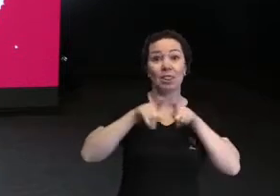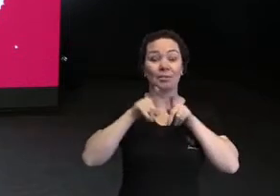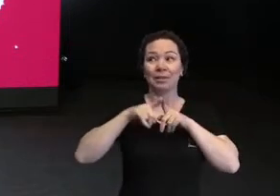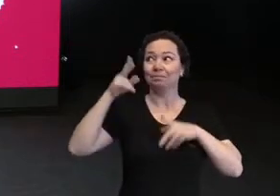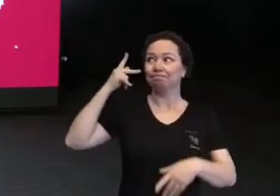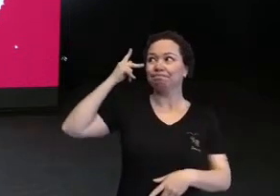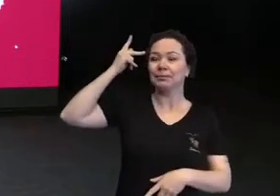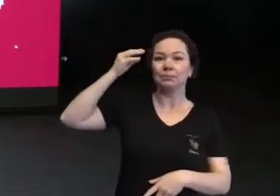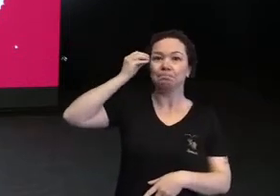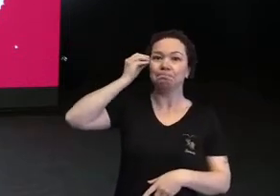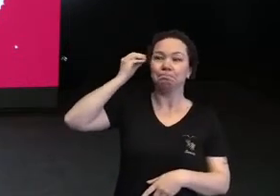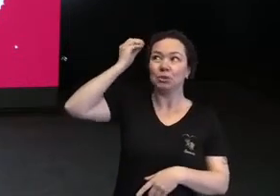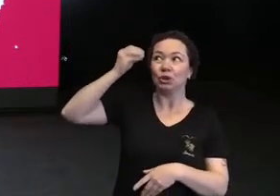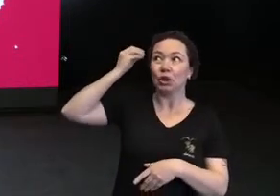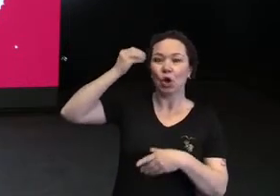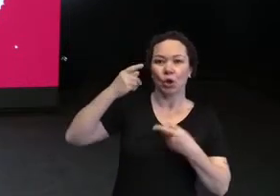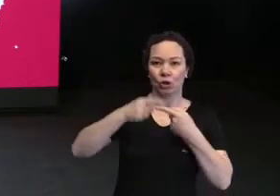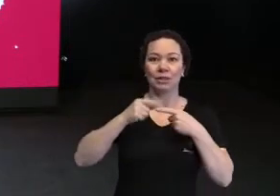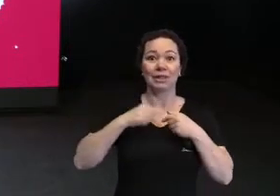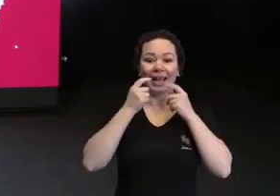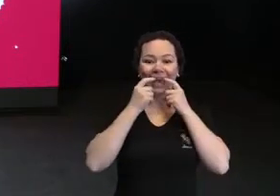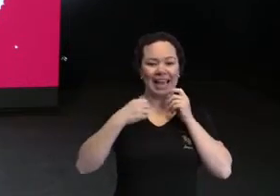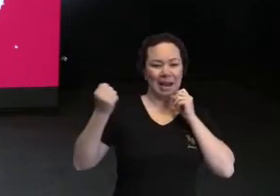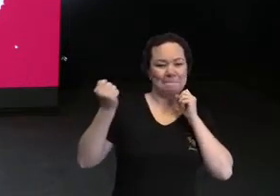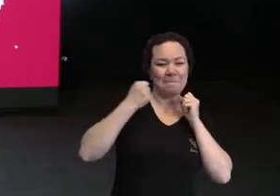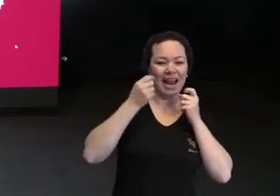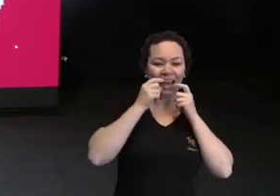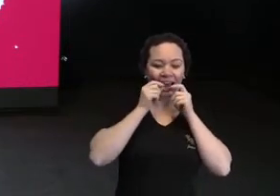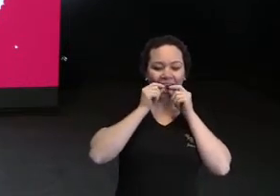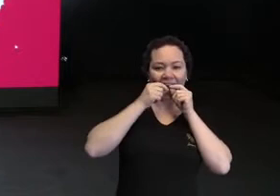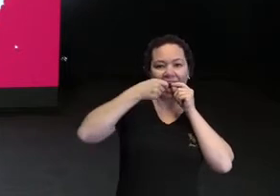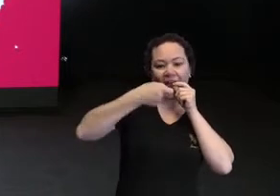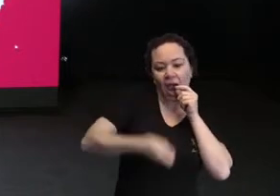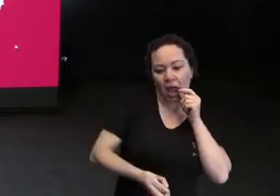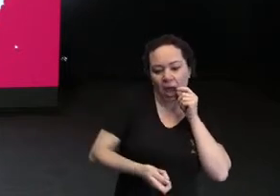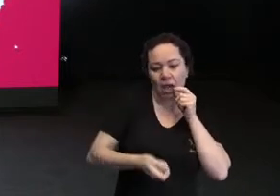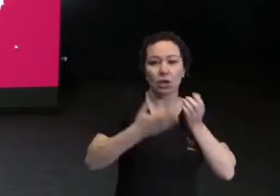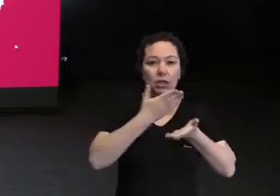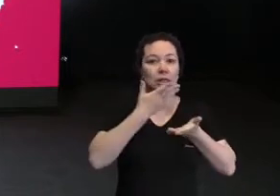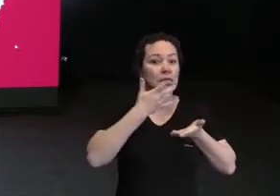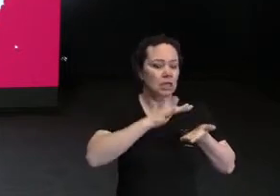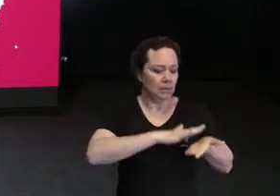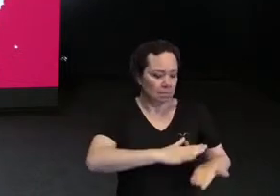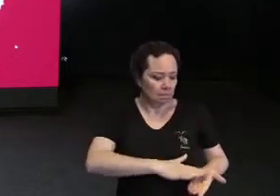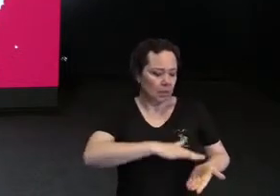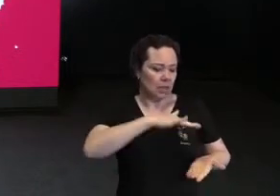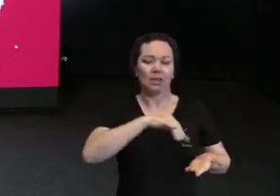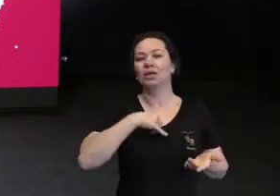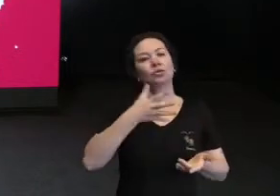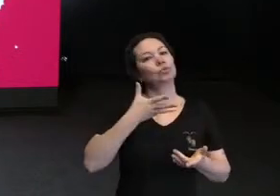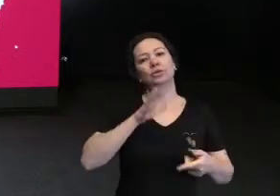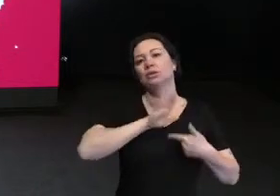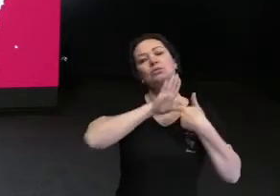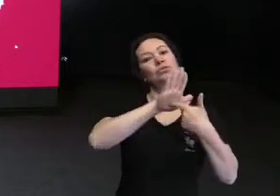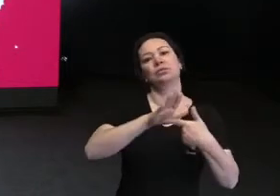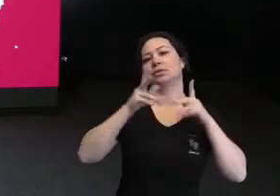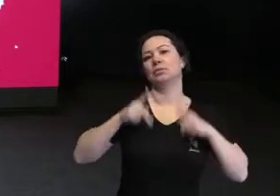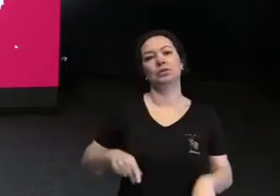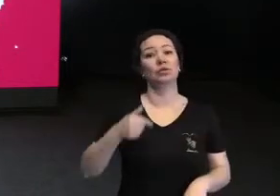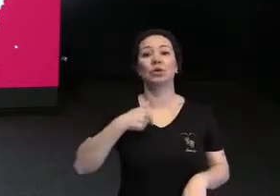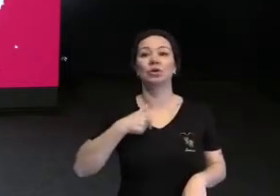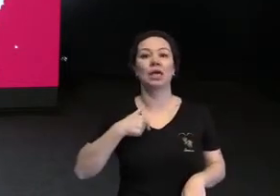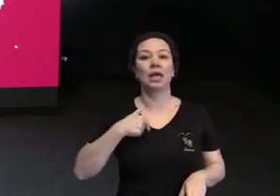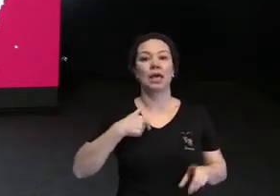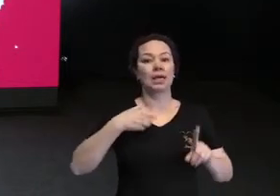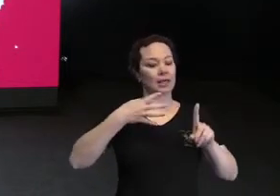fato de ser gay. Coisa de perder o dente. Ainda na primeira infância. E eu não gostava de mostrar para as pessoas que eu era